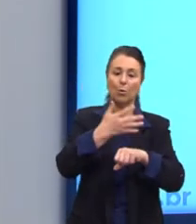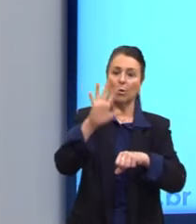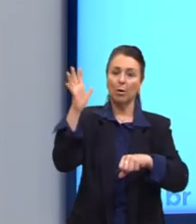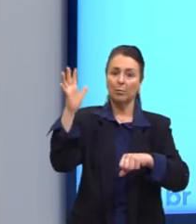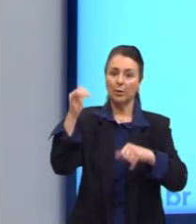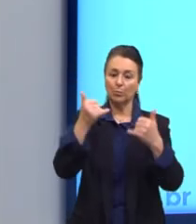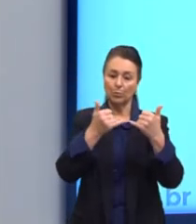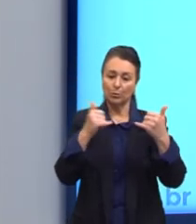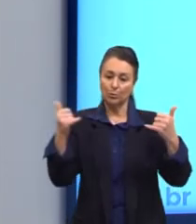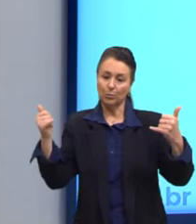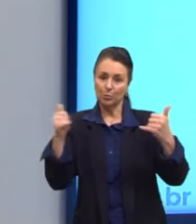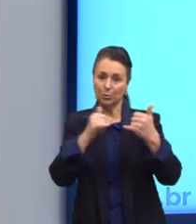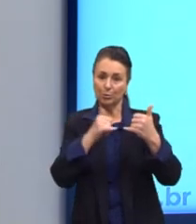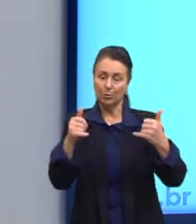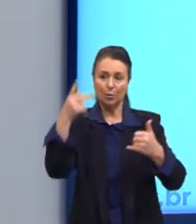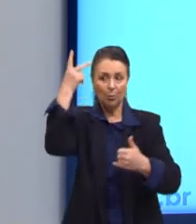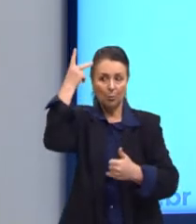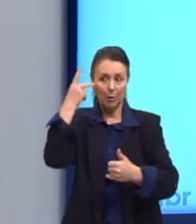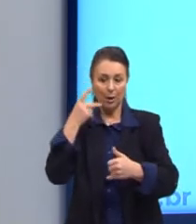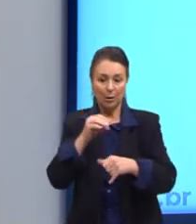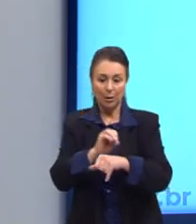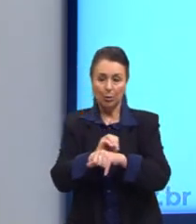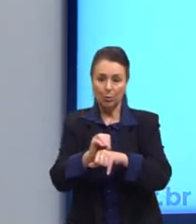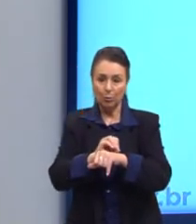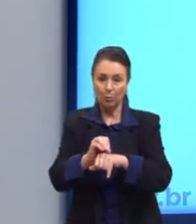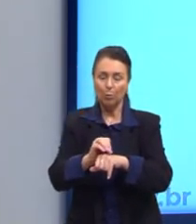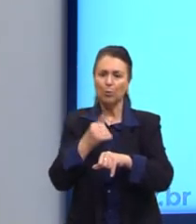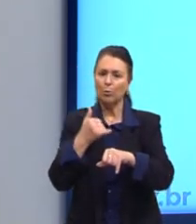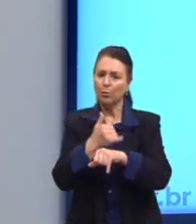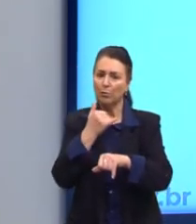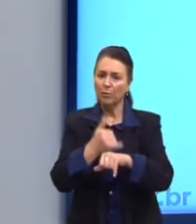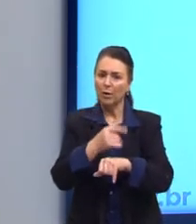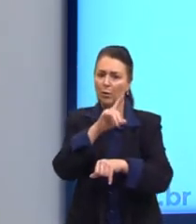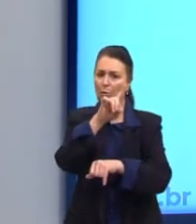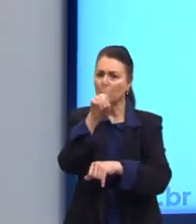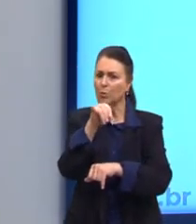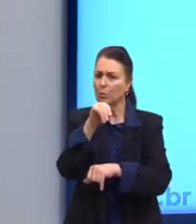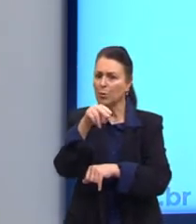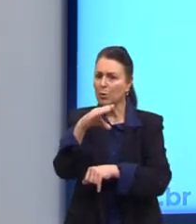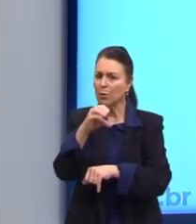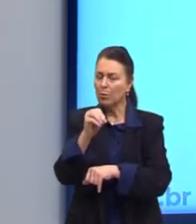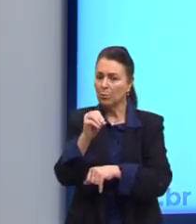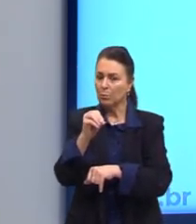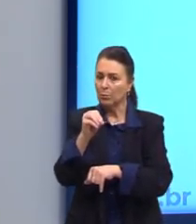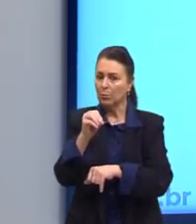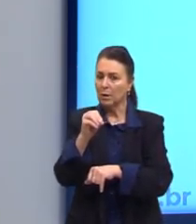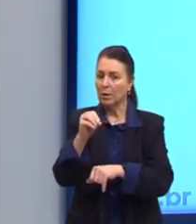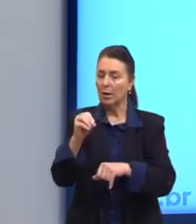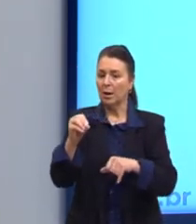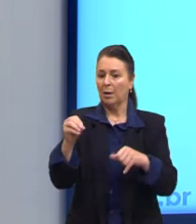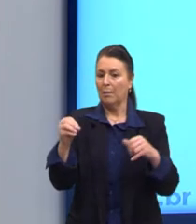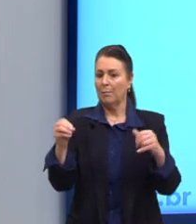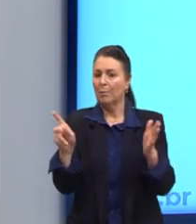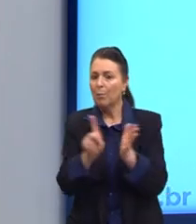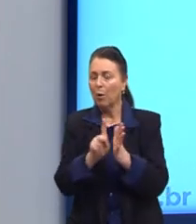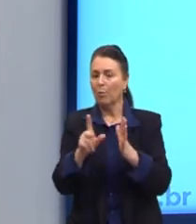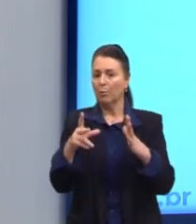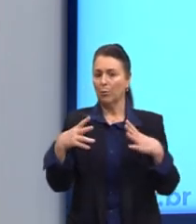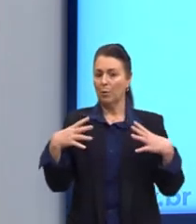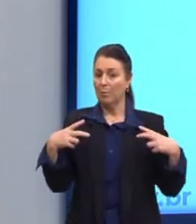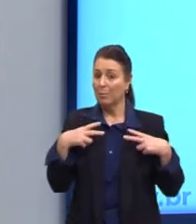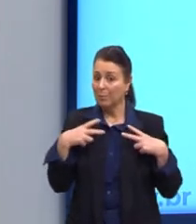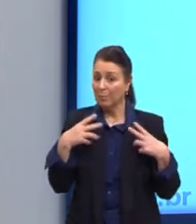eletricidade, e a prata, e o ouro, e o ferro, e o zinco. Eu parto de um particular, parto de um particular, eu saio no elemento